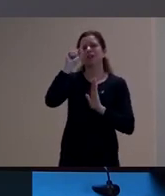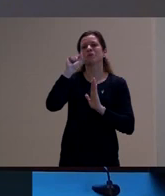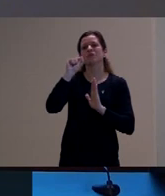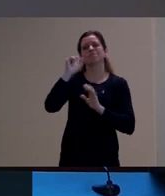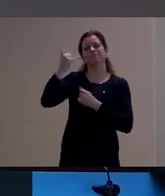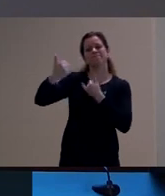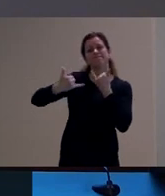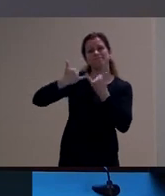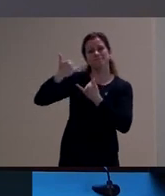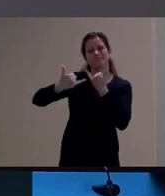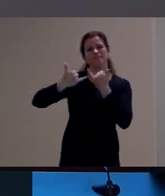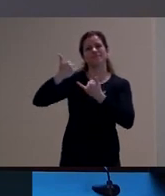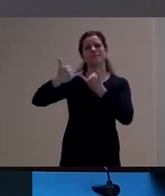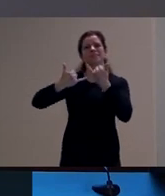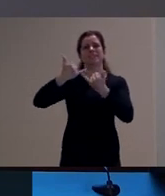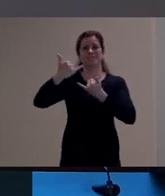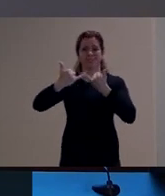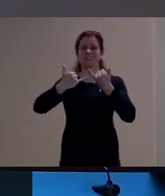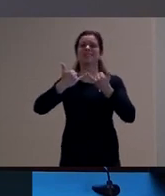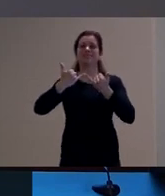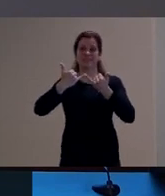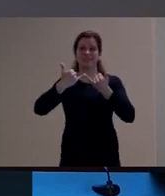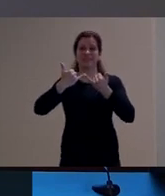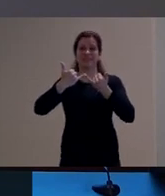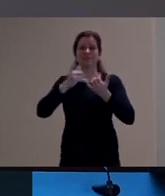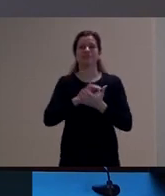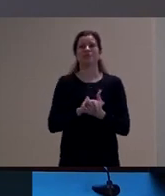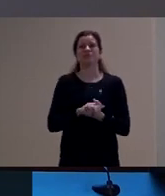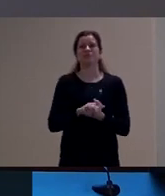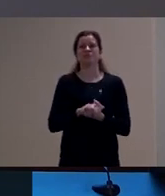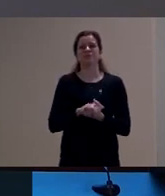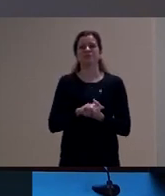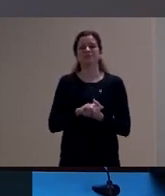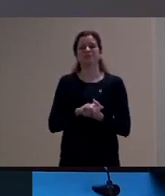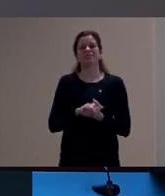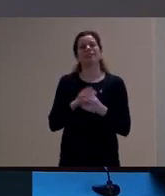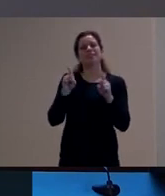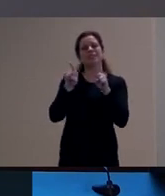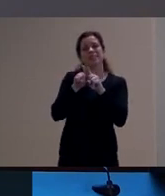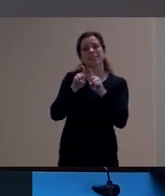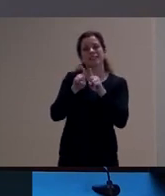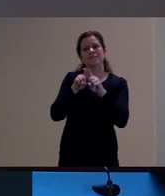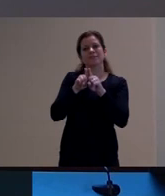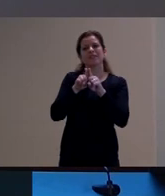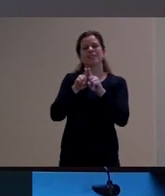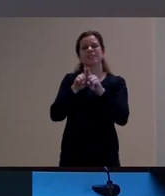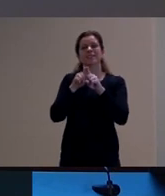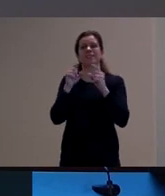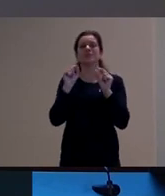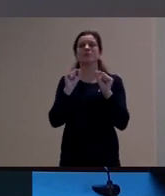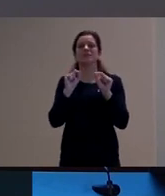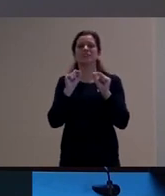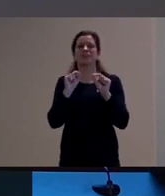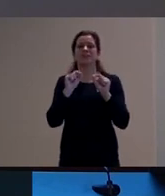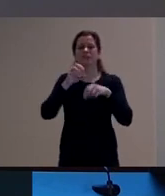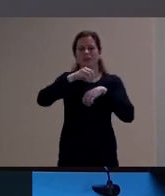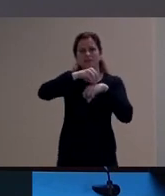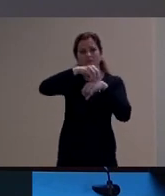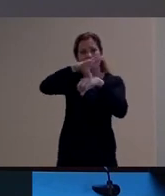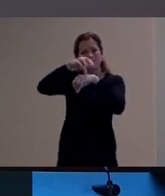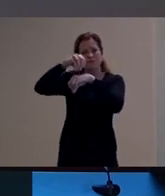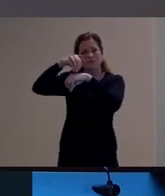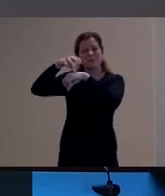aparece ao longo da obra. E aí depois, assim, vou tentar compartilhar com vocês, eu